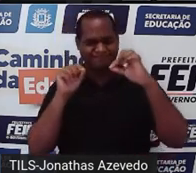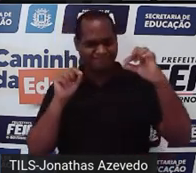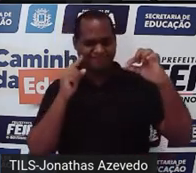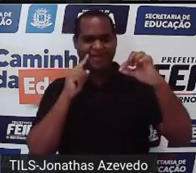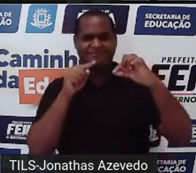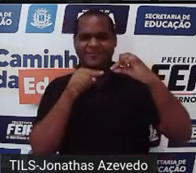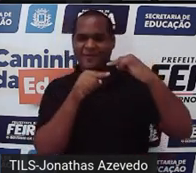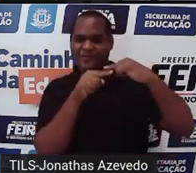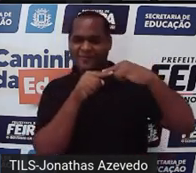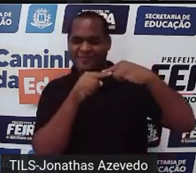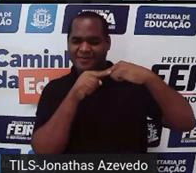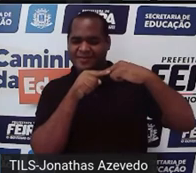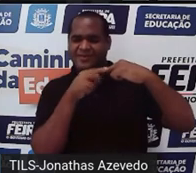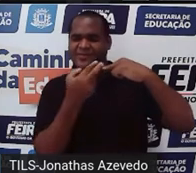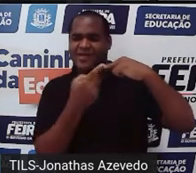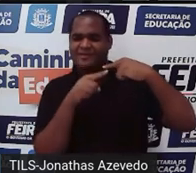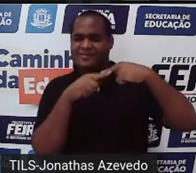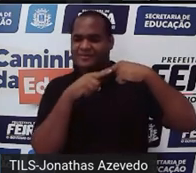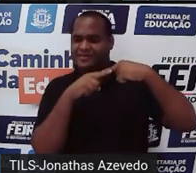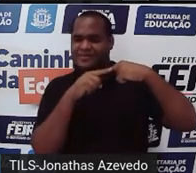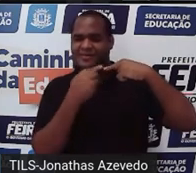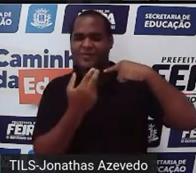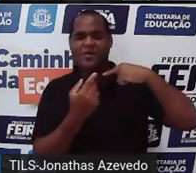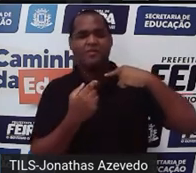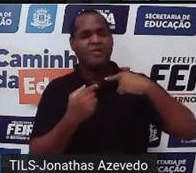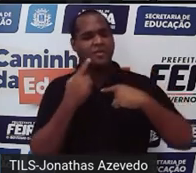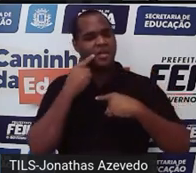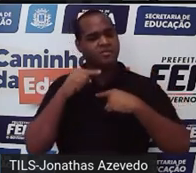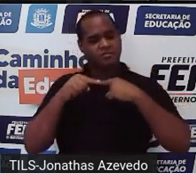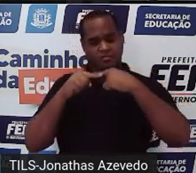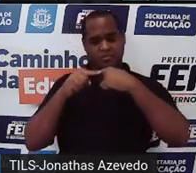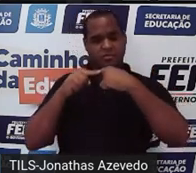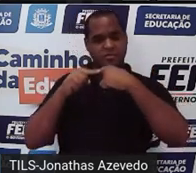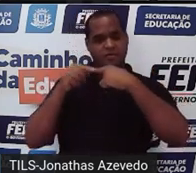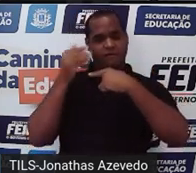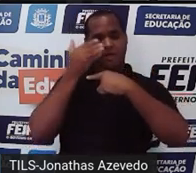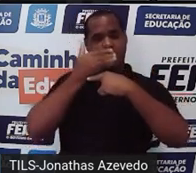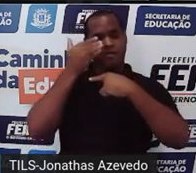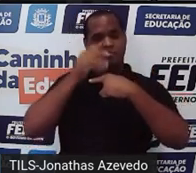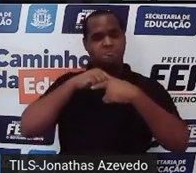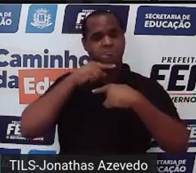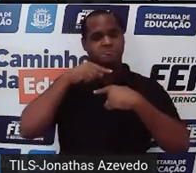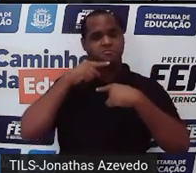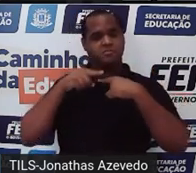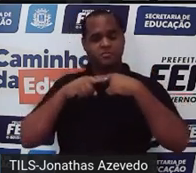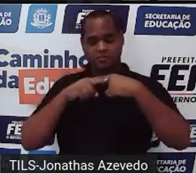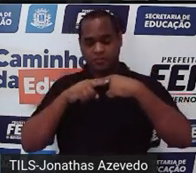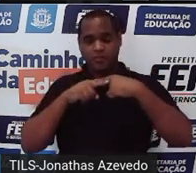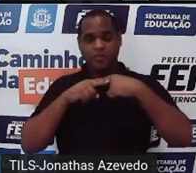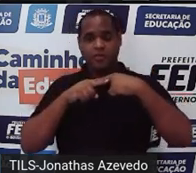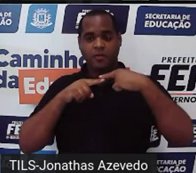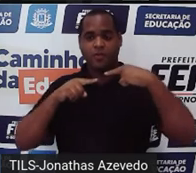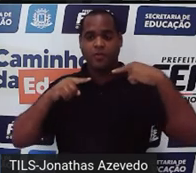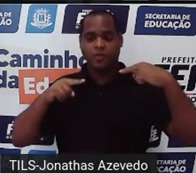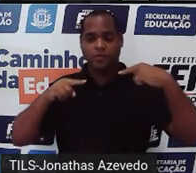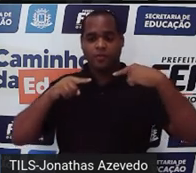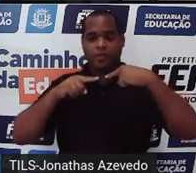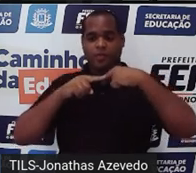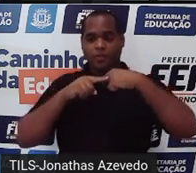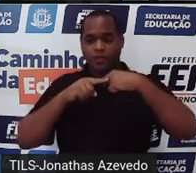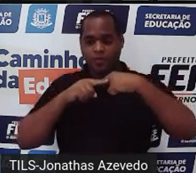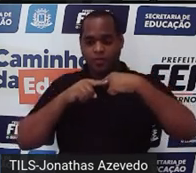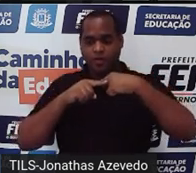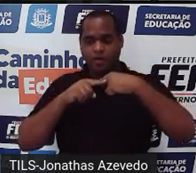vou botar de novo tá uma reta por cima da outra olha só que coisa interessante isso sempre